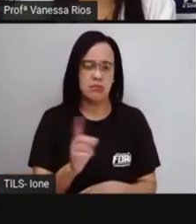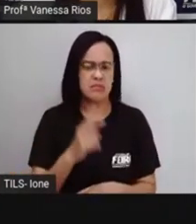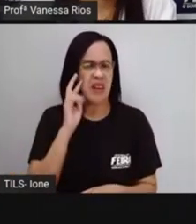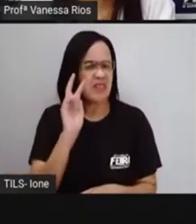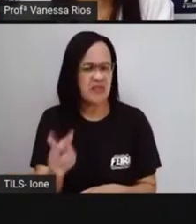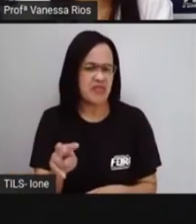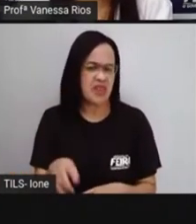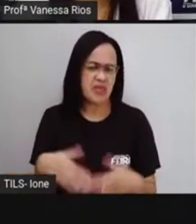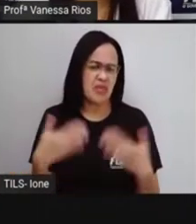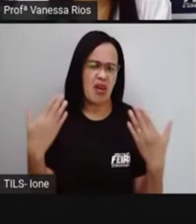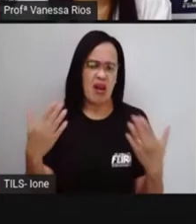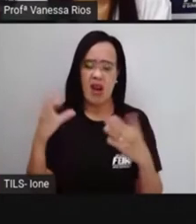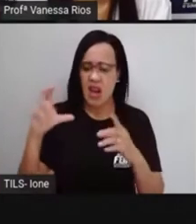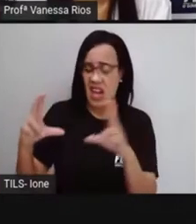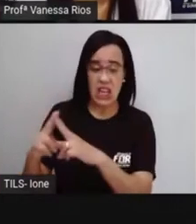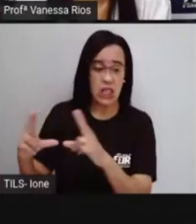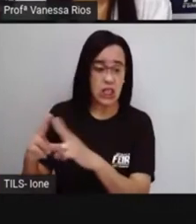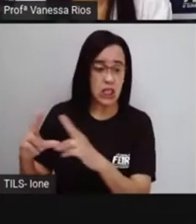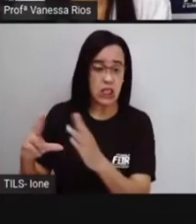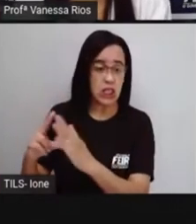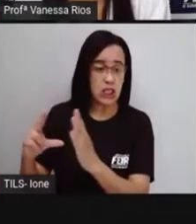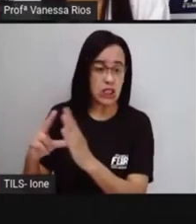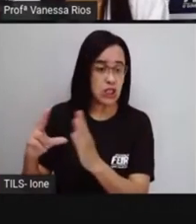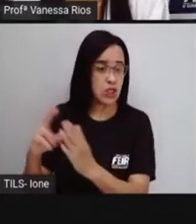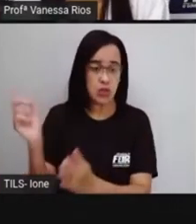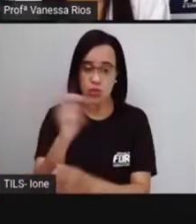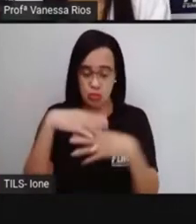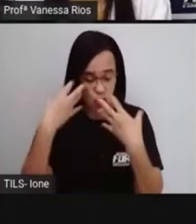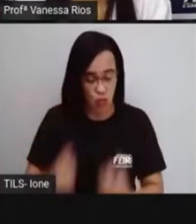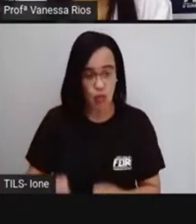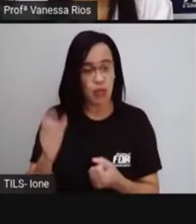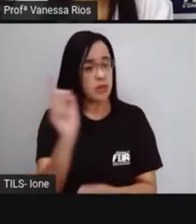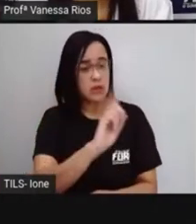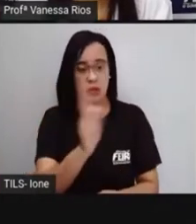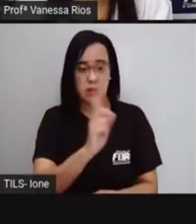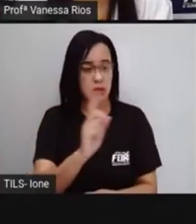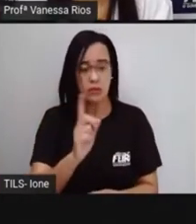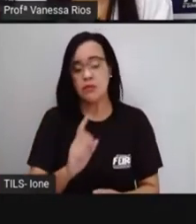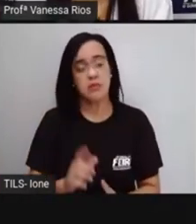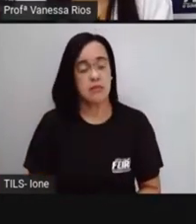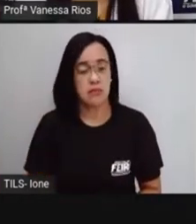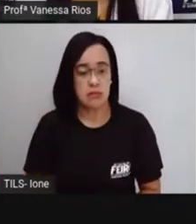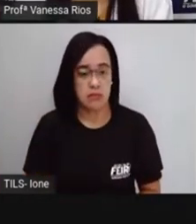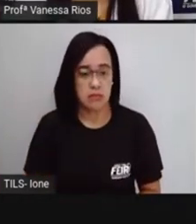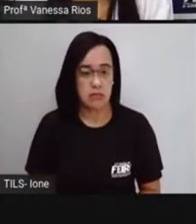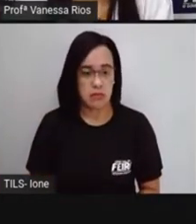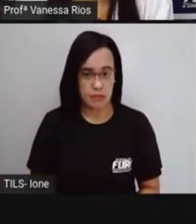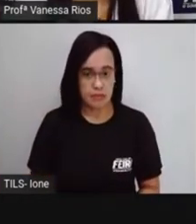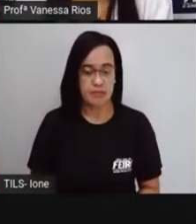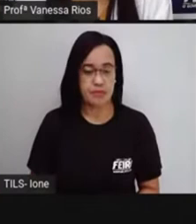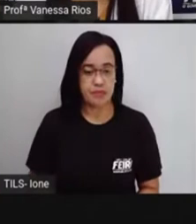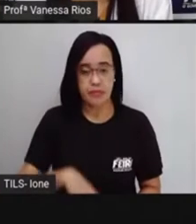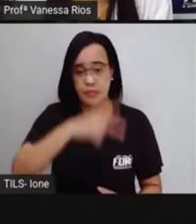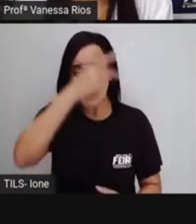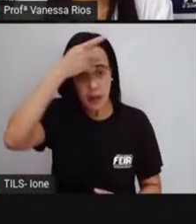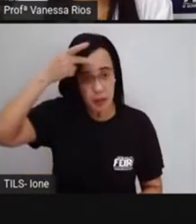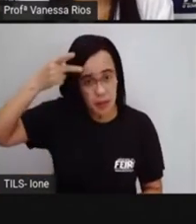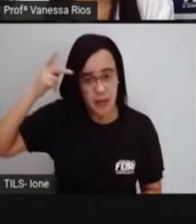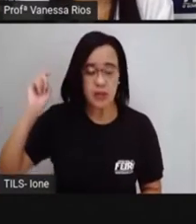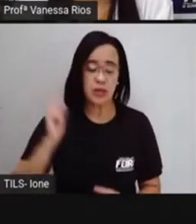que era o serviço de exploração. Então como esse processo aí da comercialização de pessoas, de